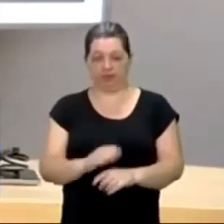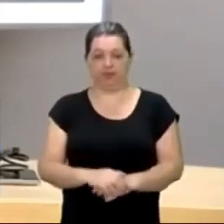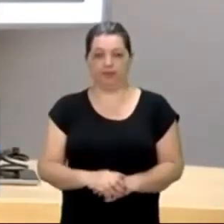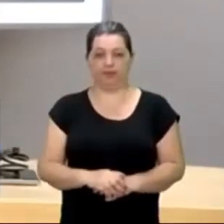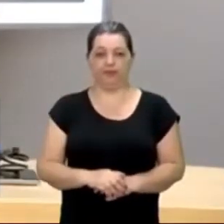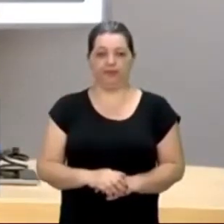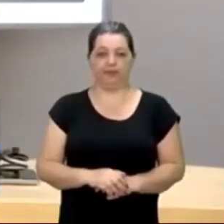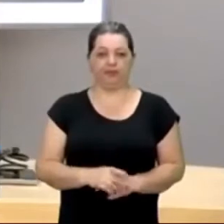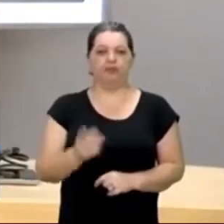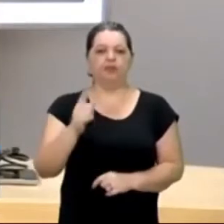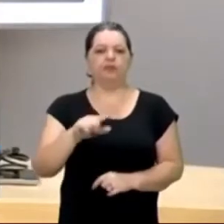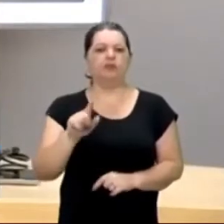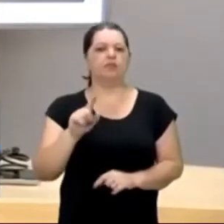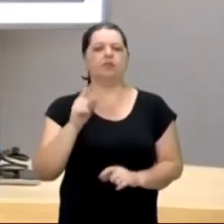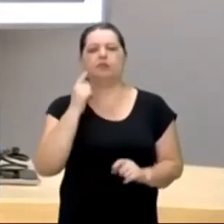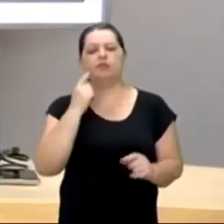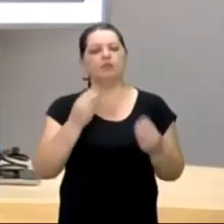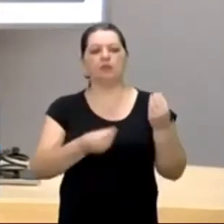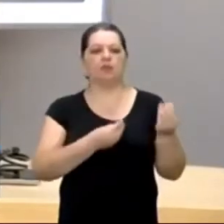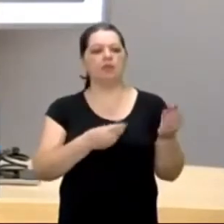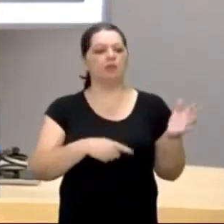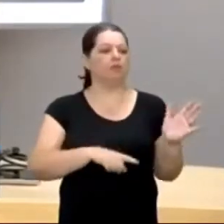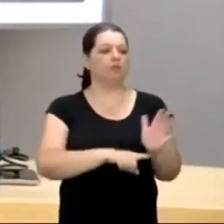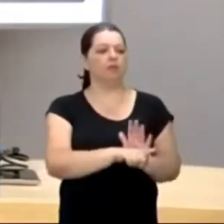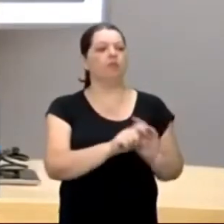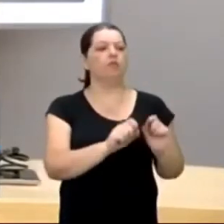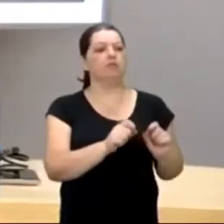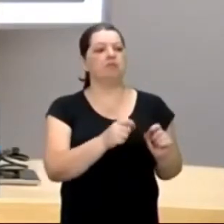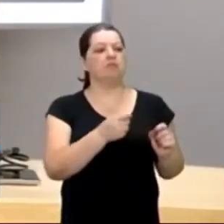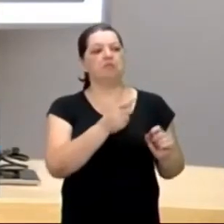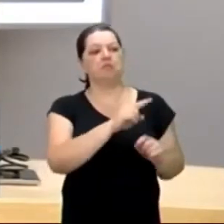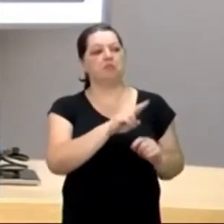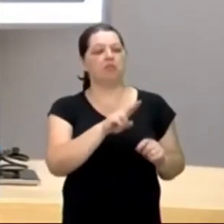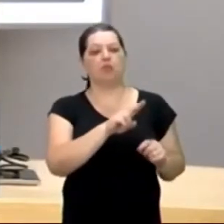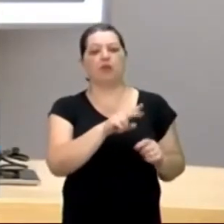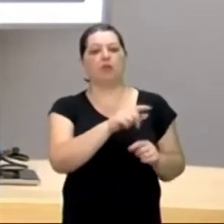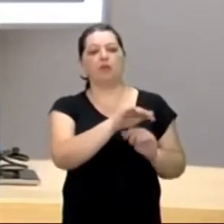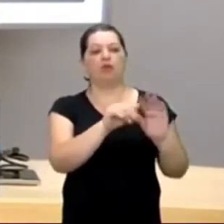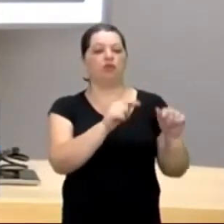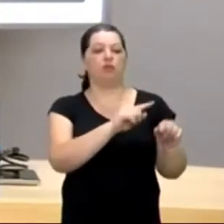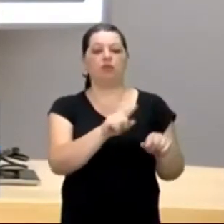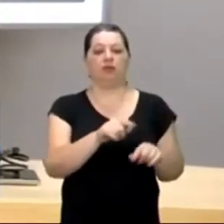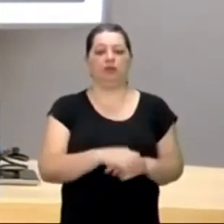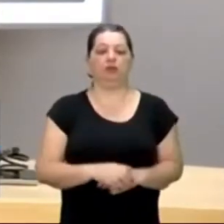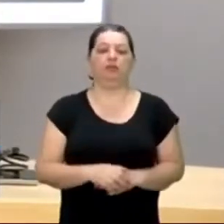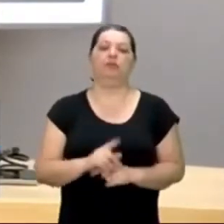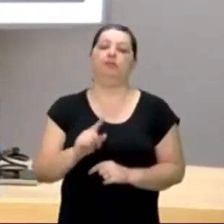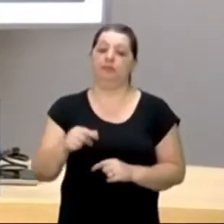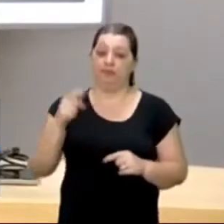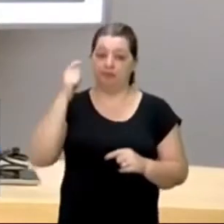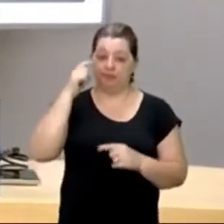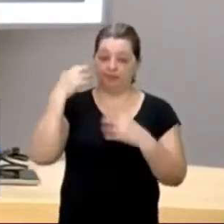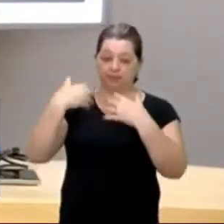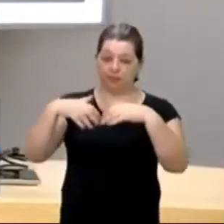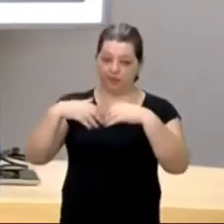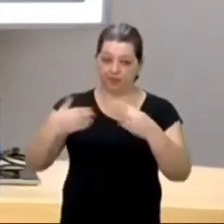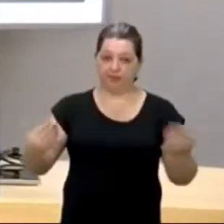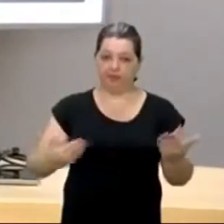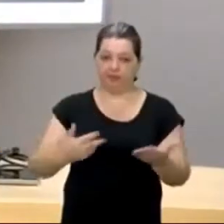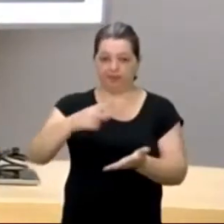vocês gostariam de ser chamados? Como? Então, é com essa reflexão, que eu chamo vocês para a leitura